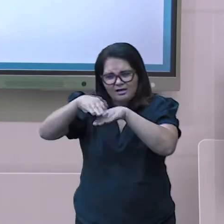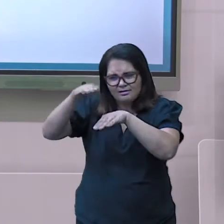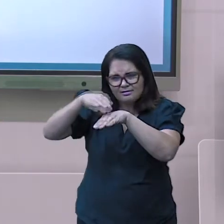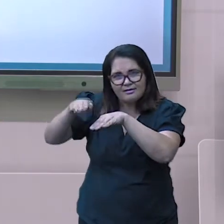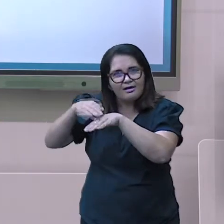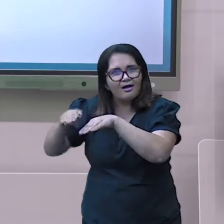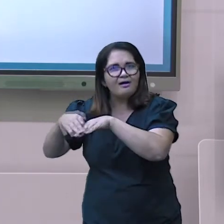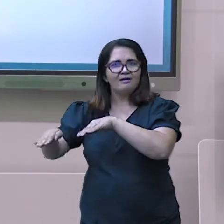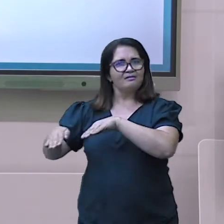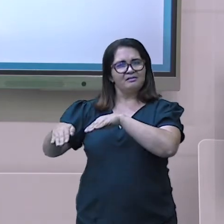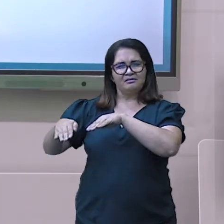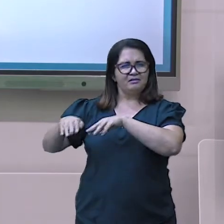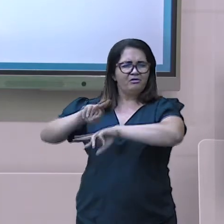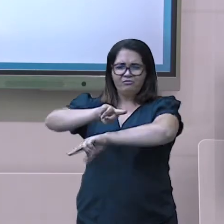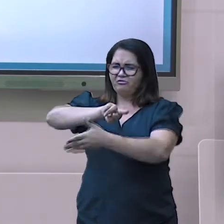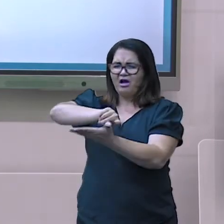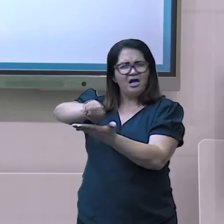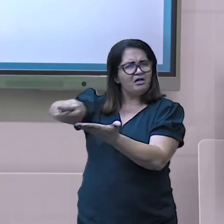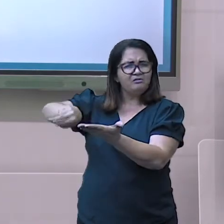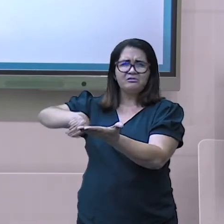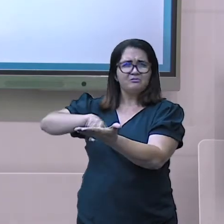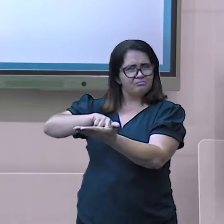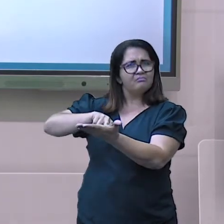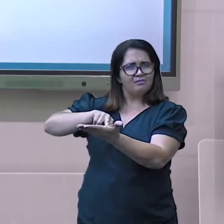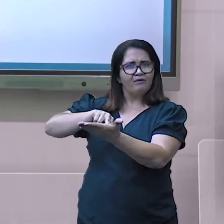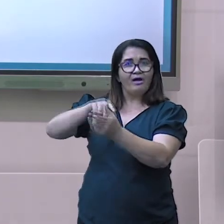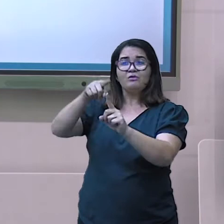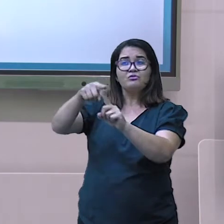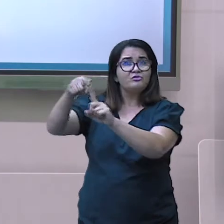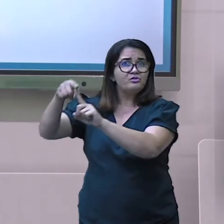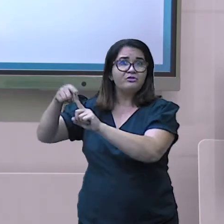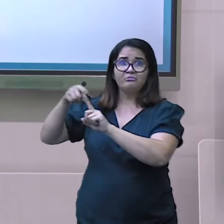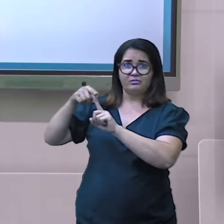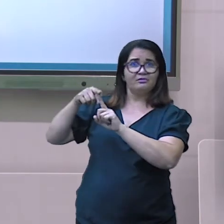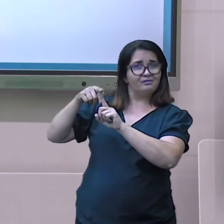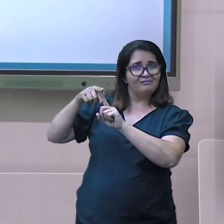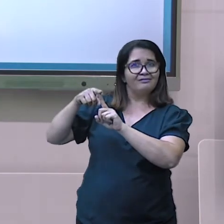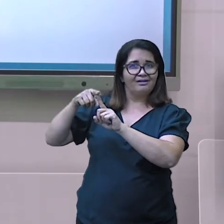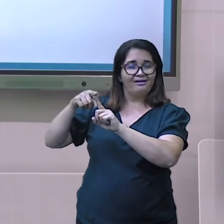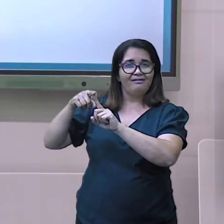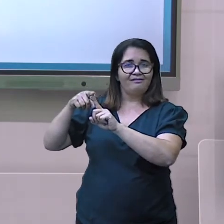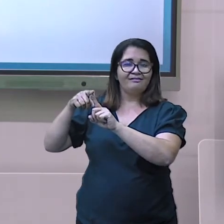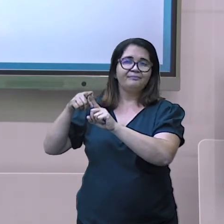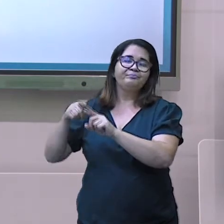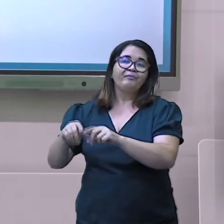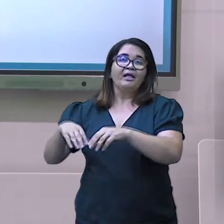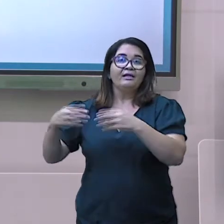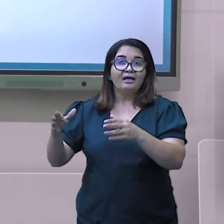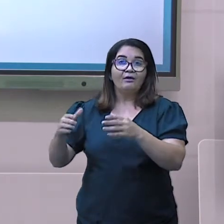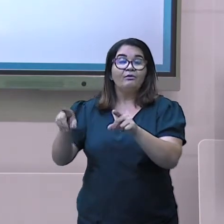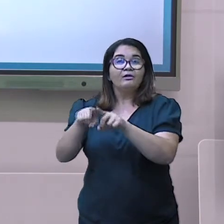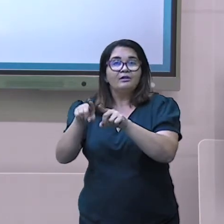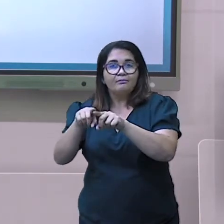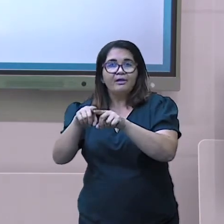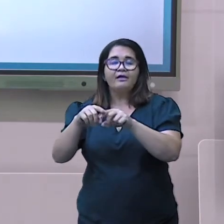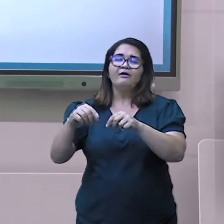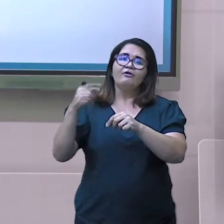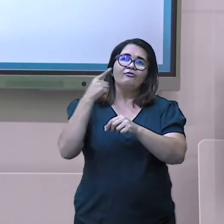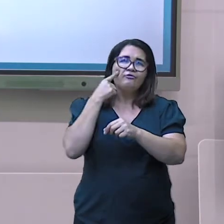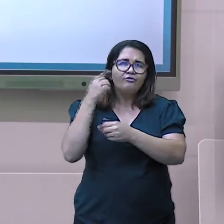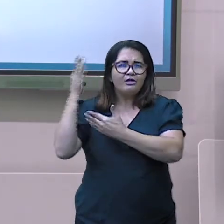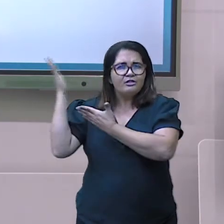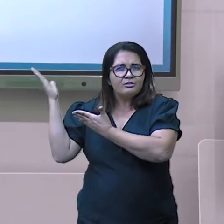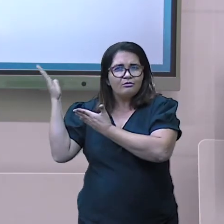caldeira. Quando aquece essa caldeira, essa caldeira gira essa turbina,